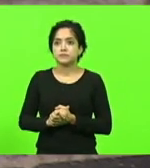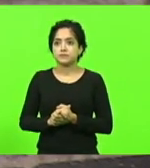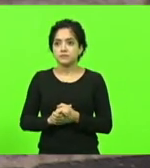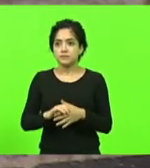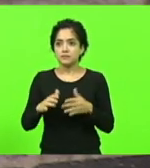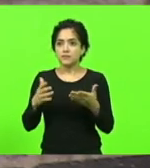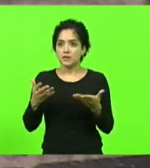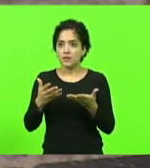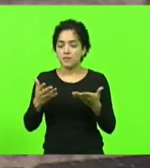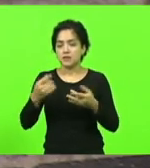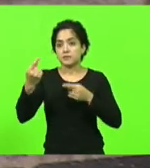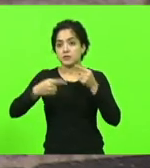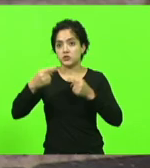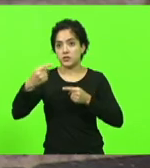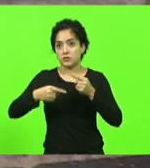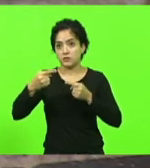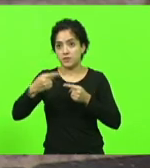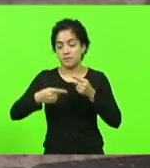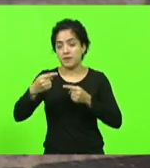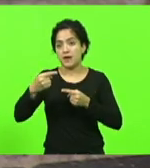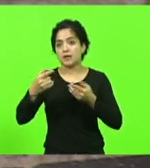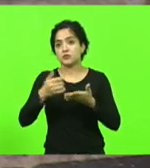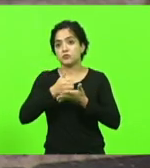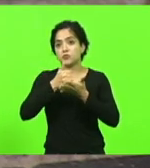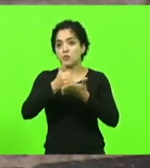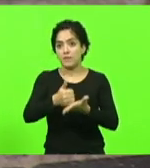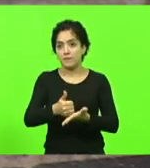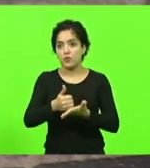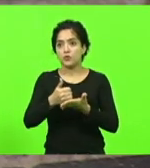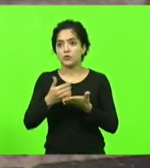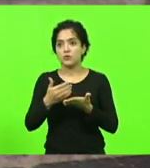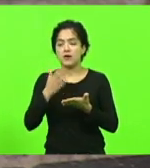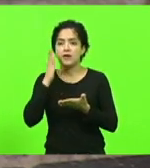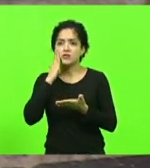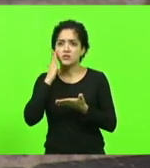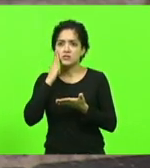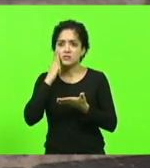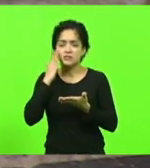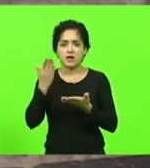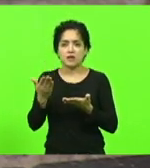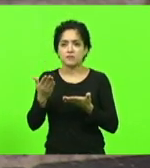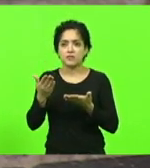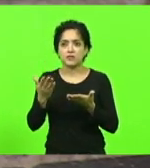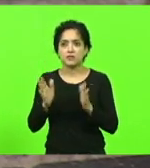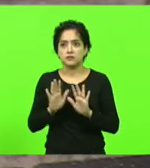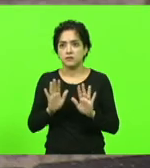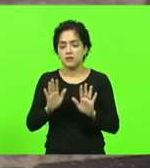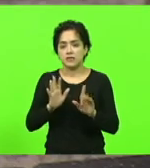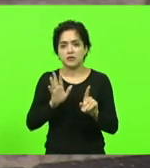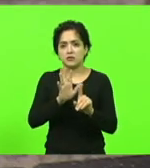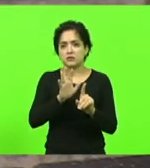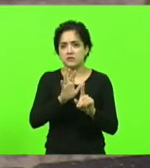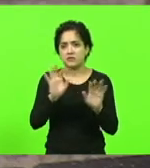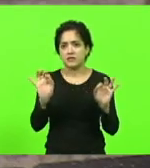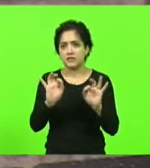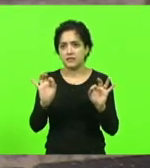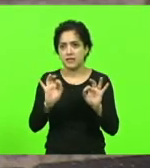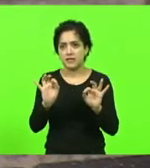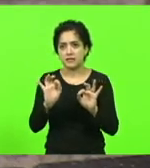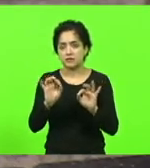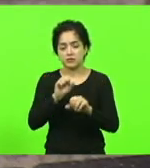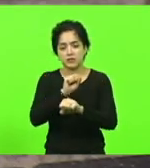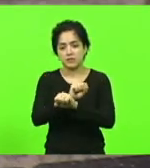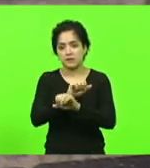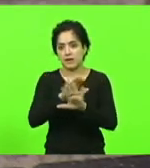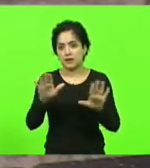mais para gerar um debate, para mostrar algum apoio, enfim. A gente sabe que não interfere em nada, como falaram, interferir em poder. Então, vamos parar de fazer tudo aqui,